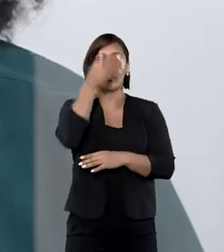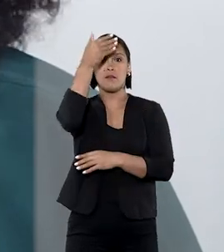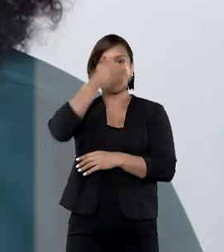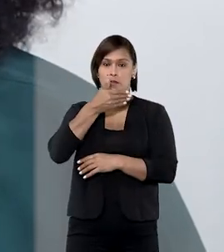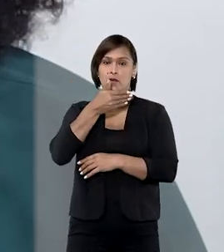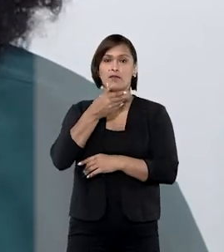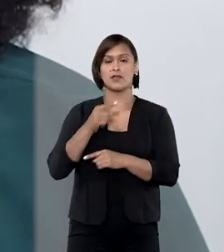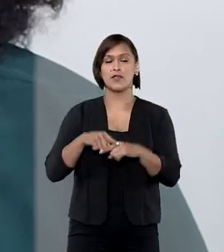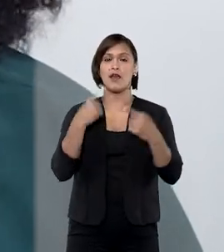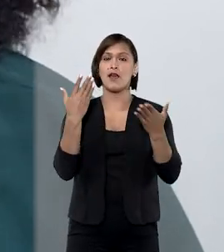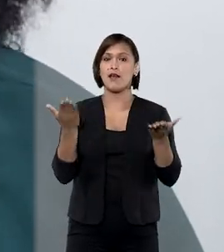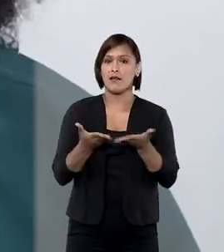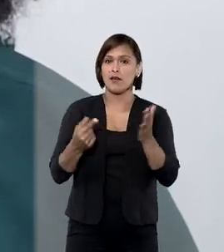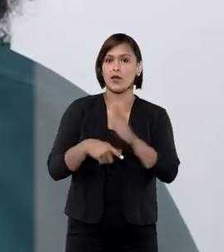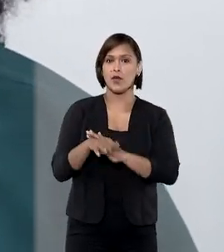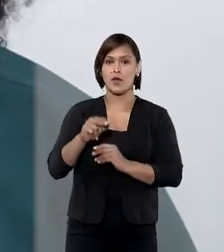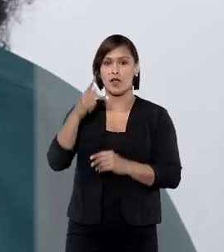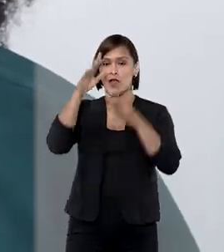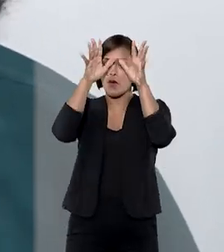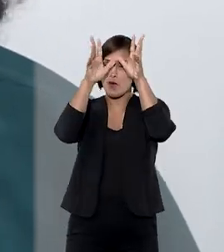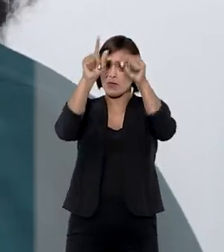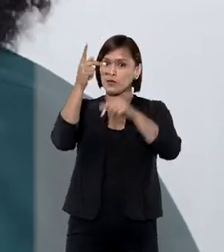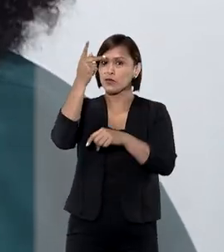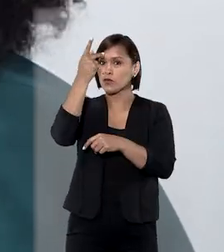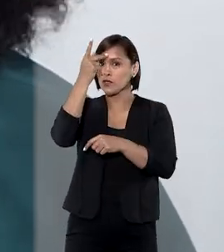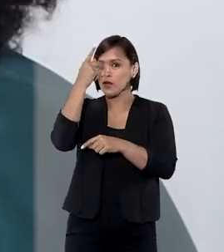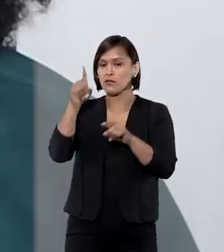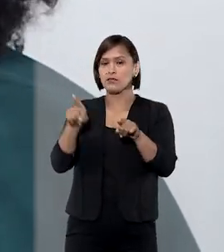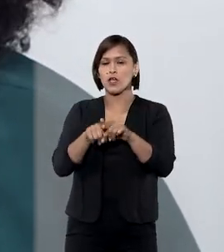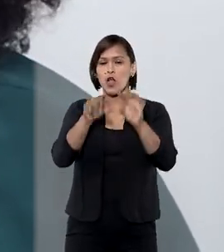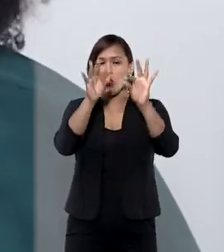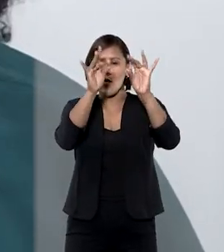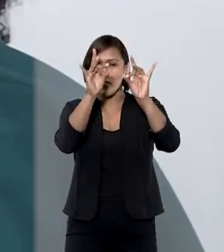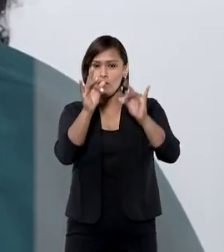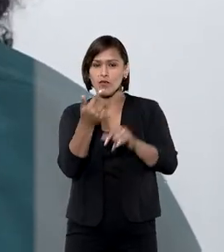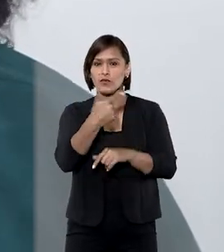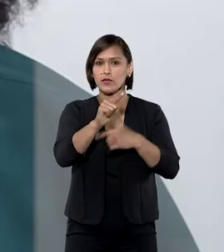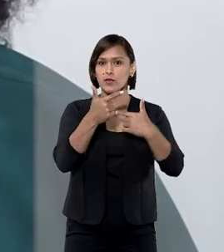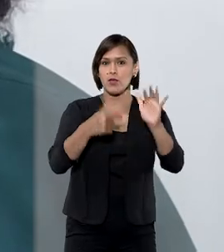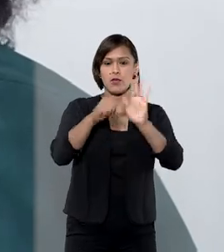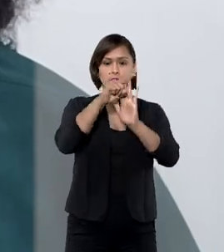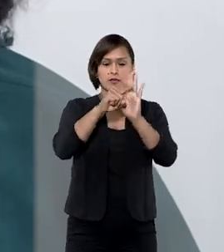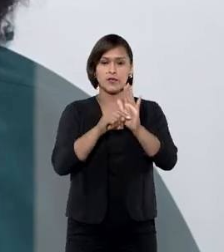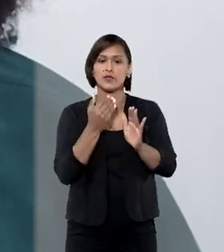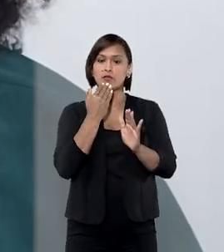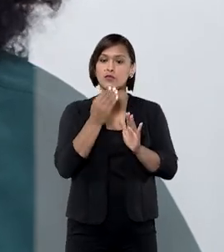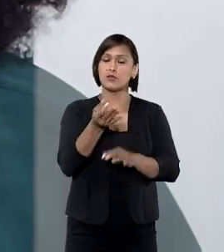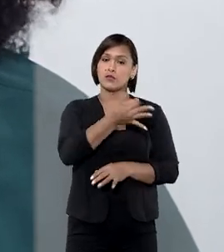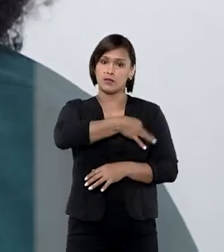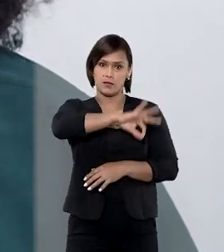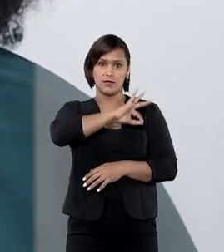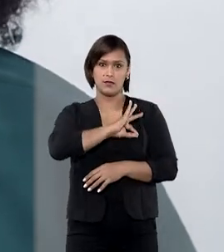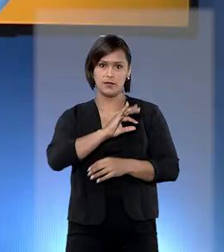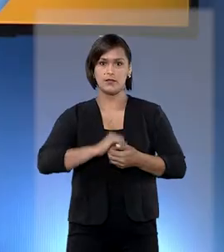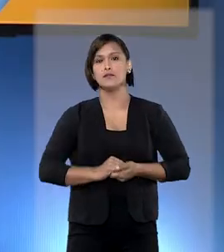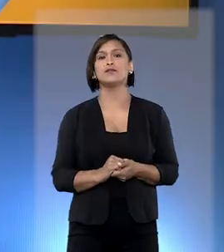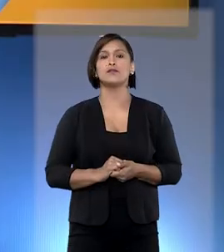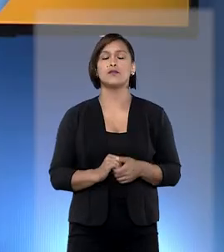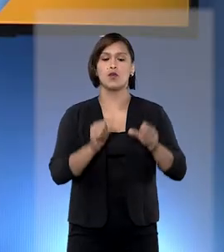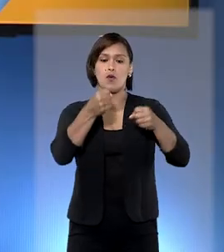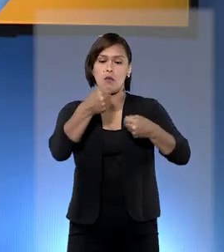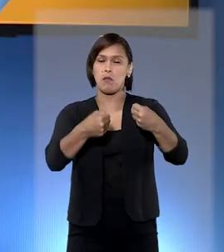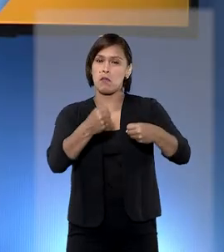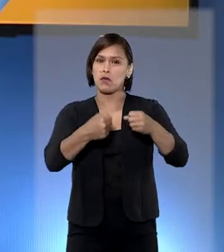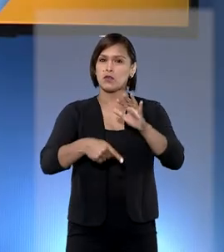provas. Cabe agora ao TJSP analisar outros argumentos dos recursos de apelação dos policiais. O